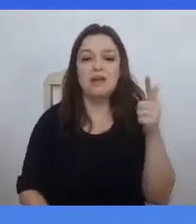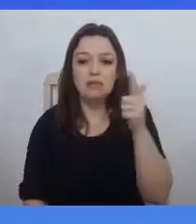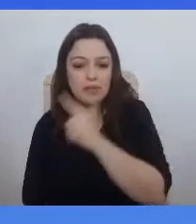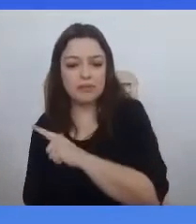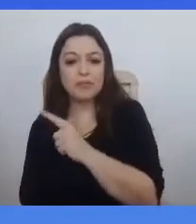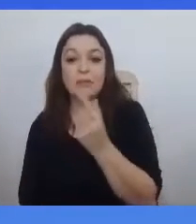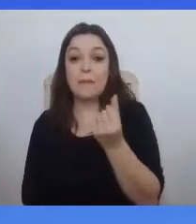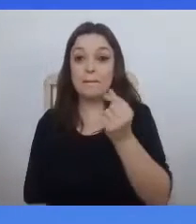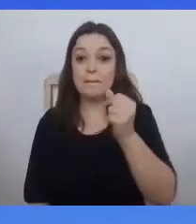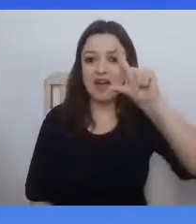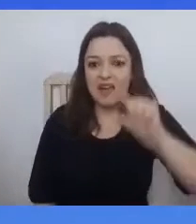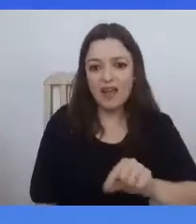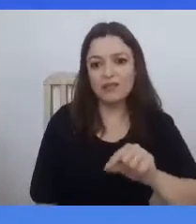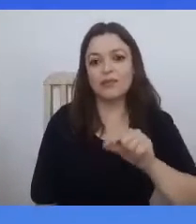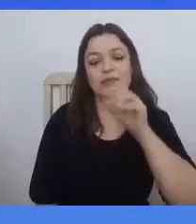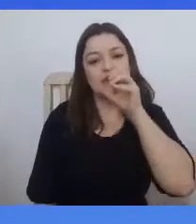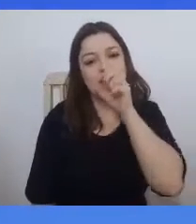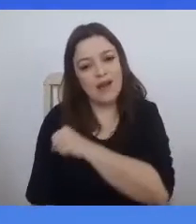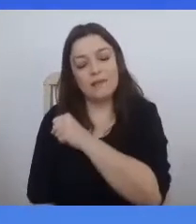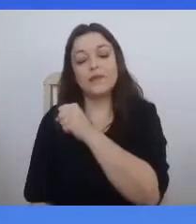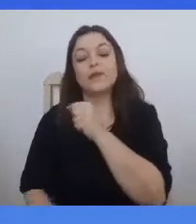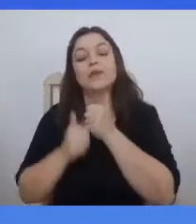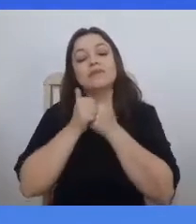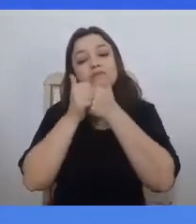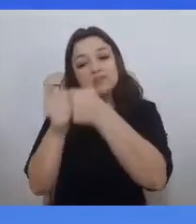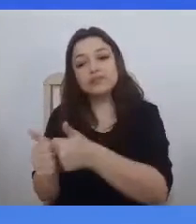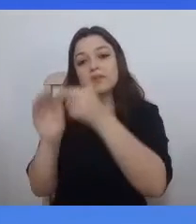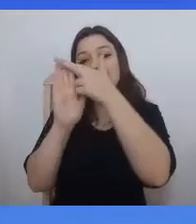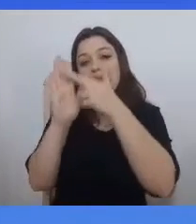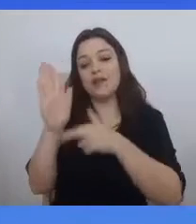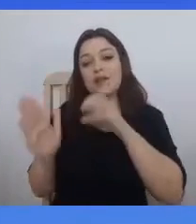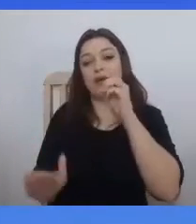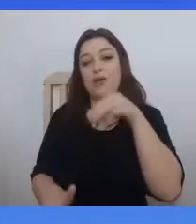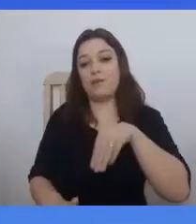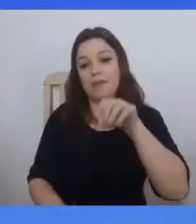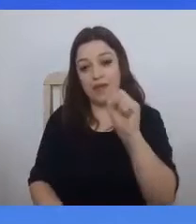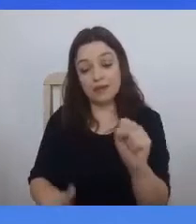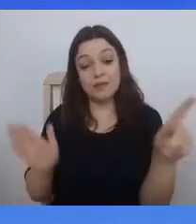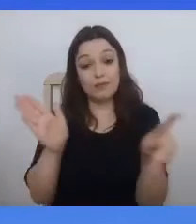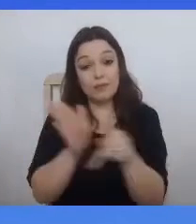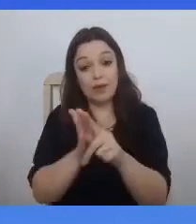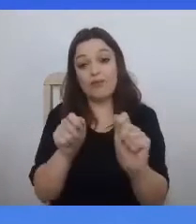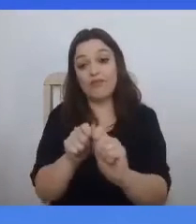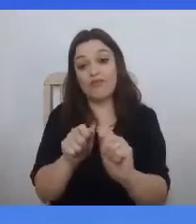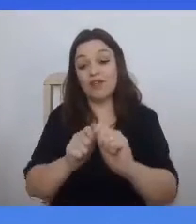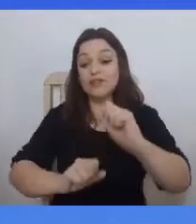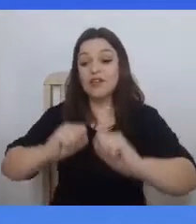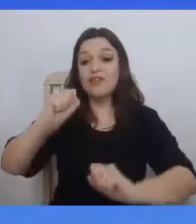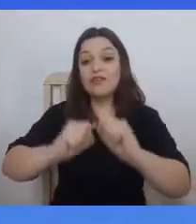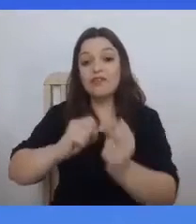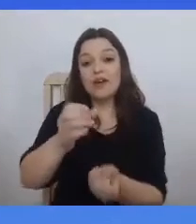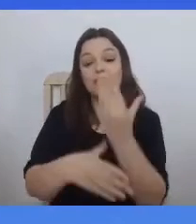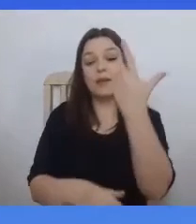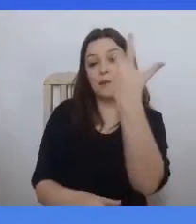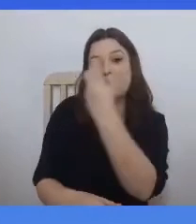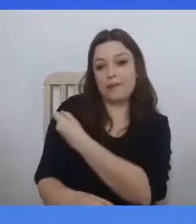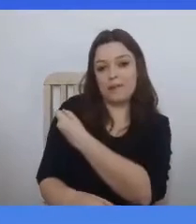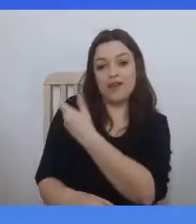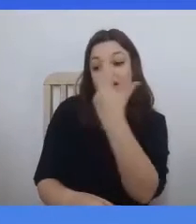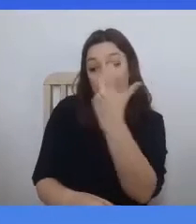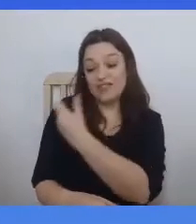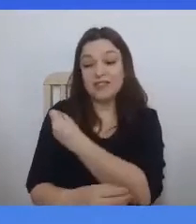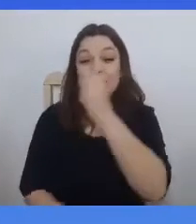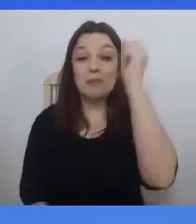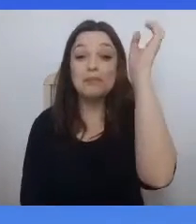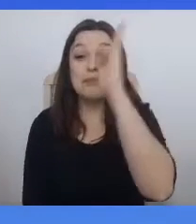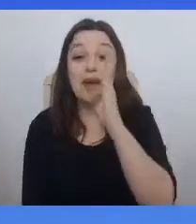dentro, claro, dos protocolos exigidos para a fabricação de uma vacina, daquilo que temos feito aqui. Uma vacina brasileira. Uma vacina, portanto,